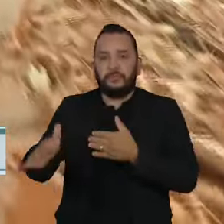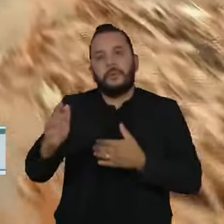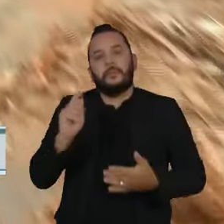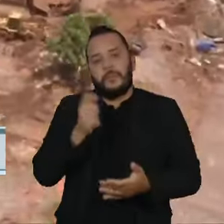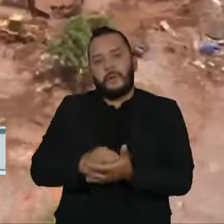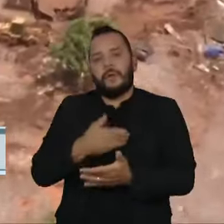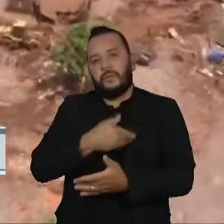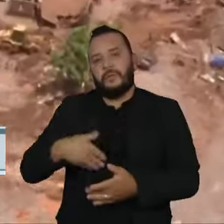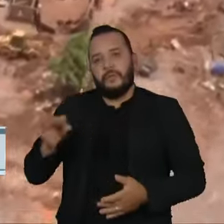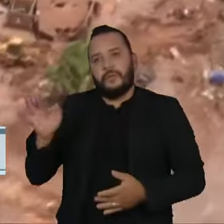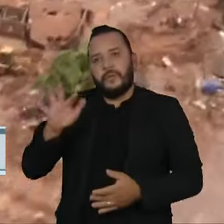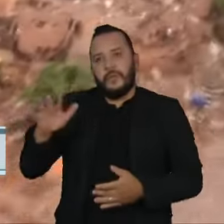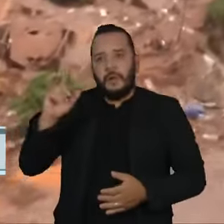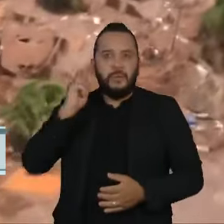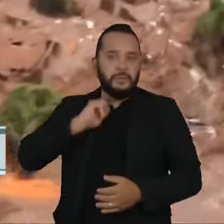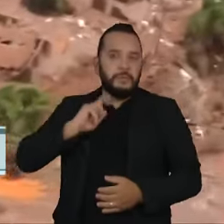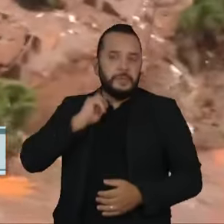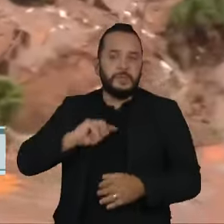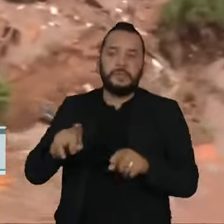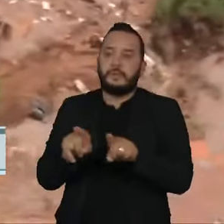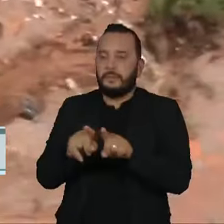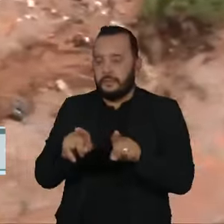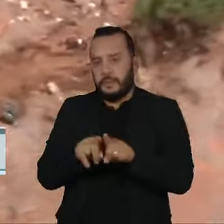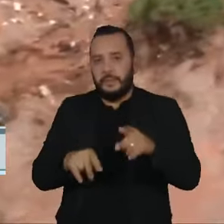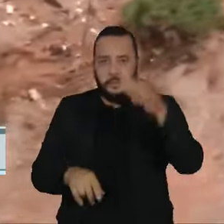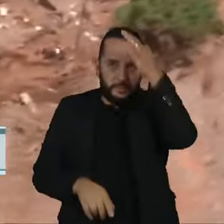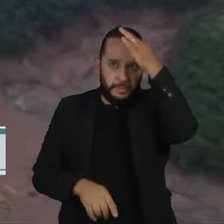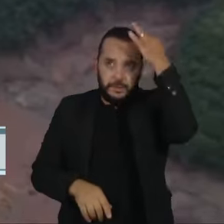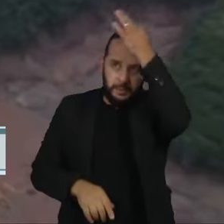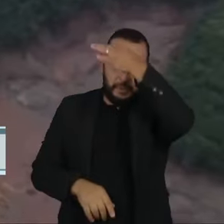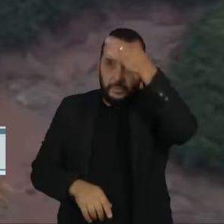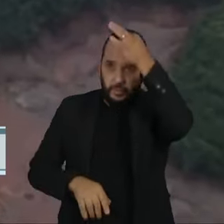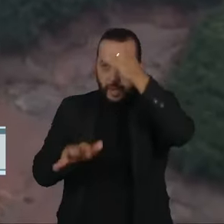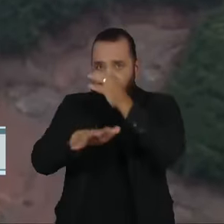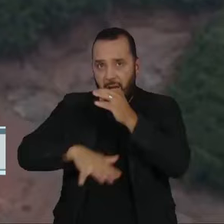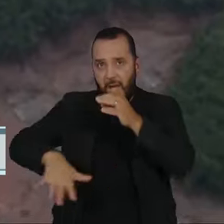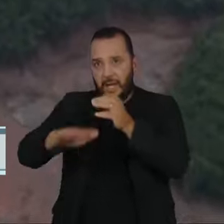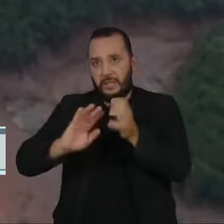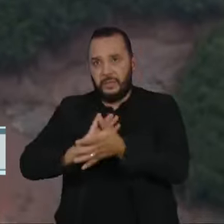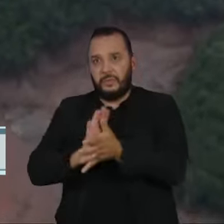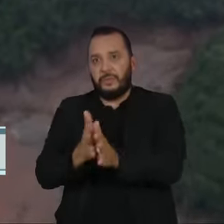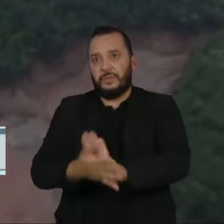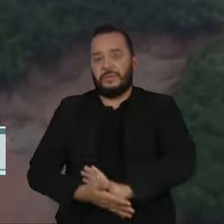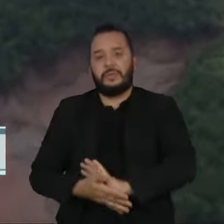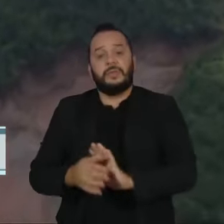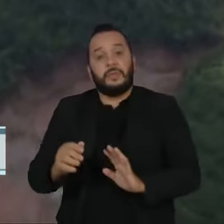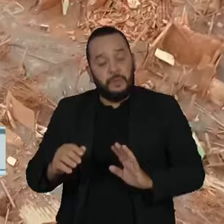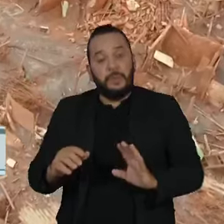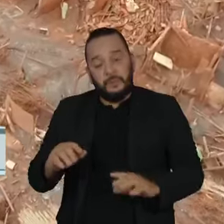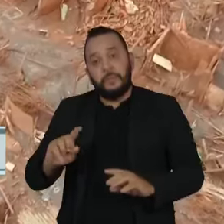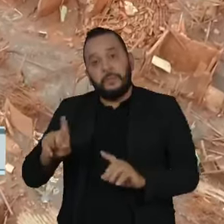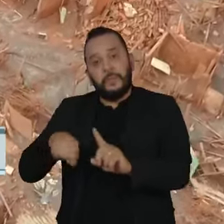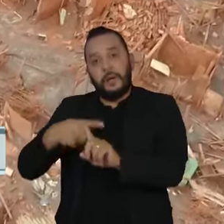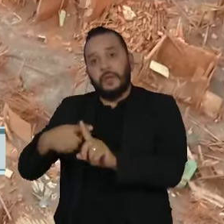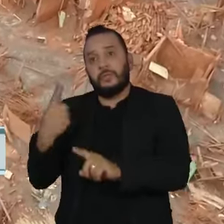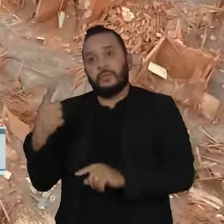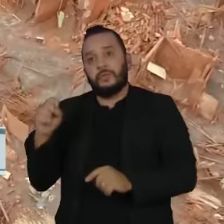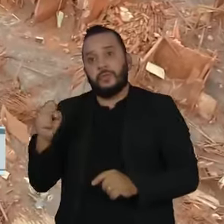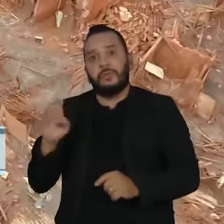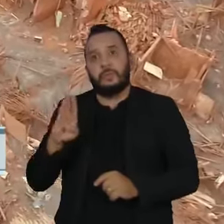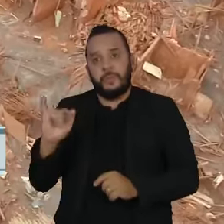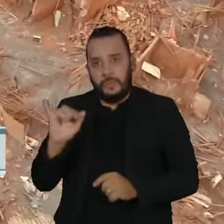Minas Gerais e do Espírito Santo e aos municípios atingidos, somados a mais 18 bilhões de reais em